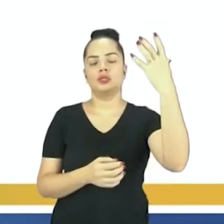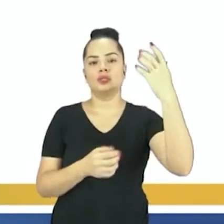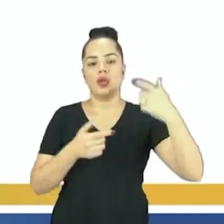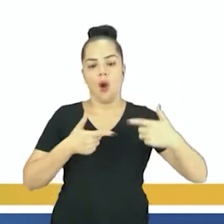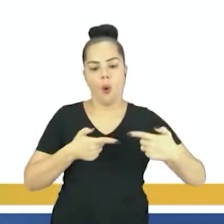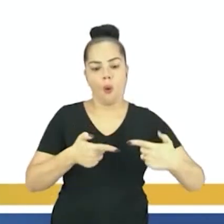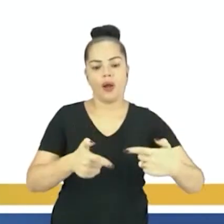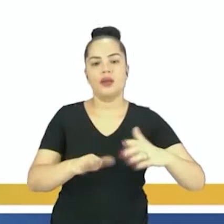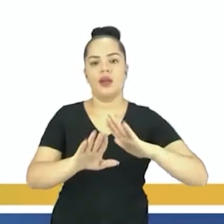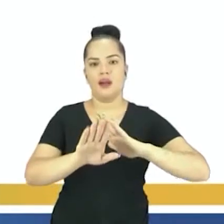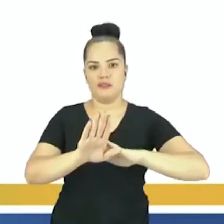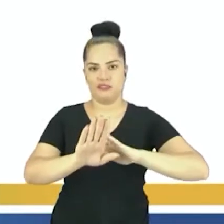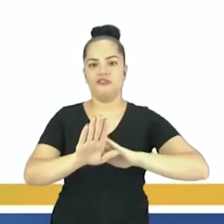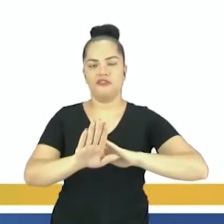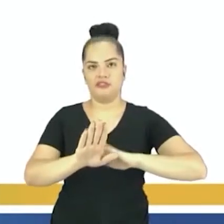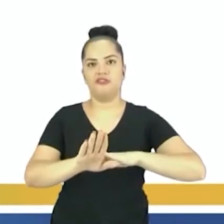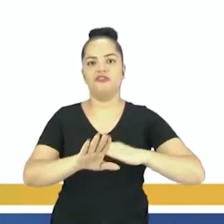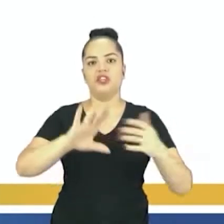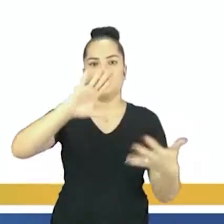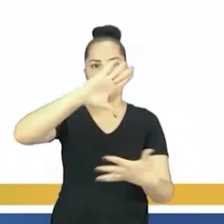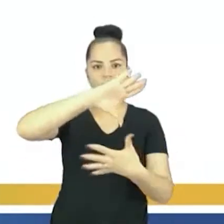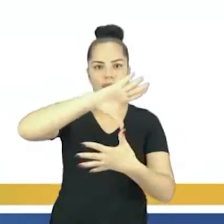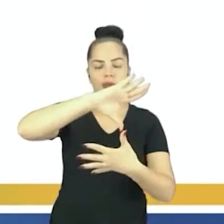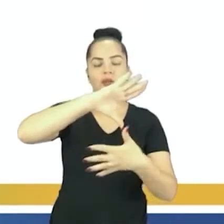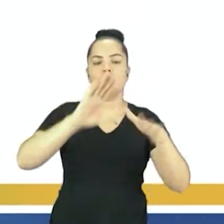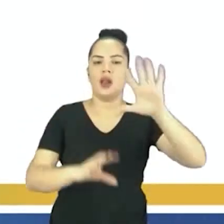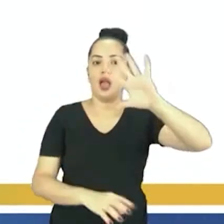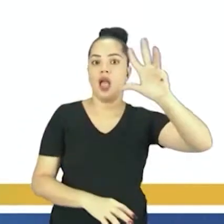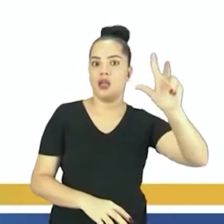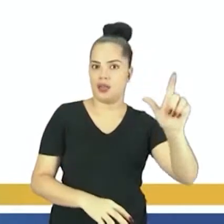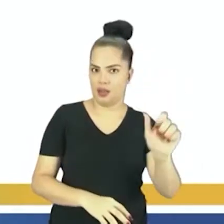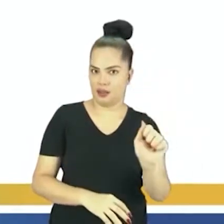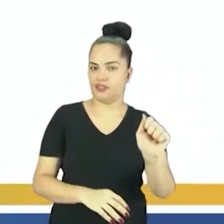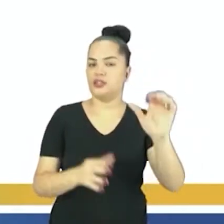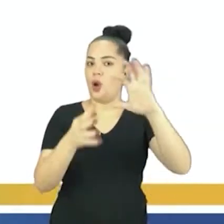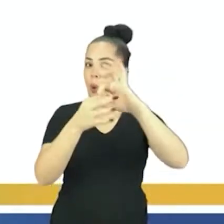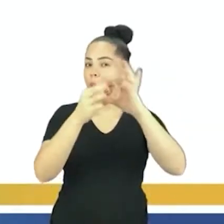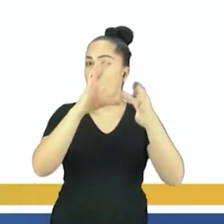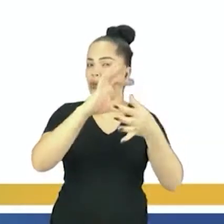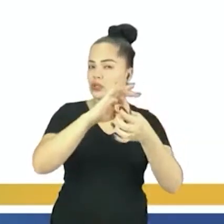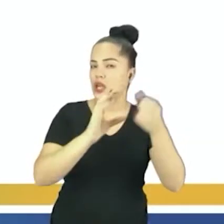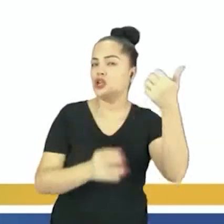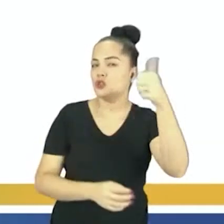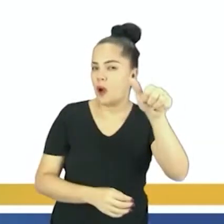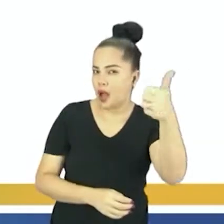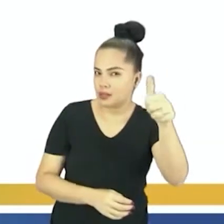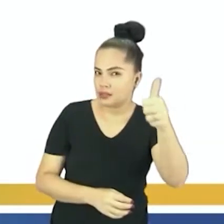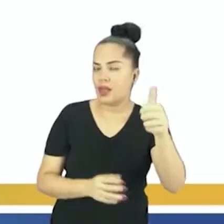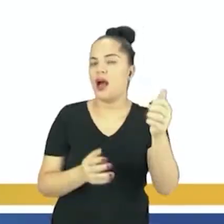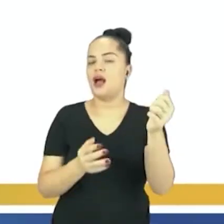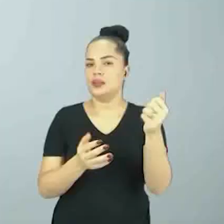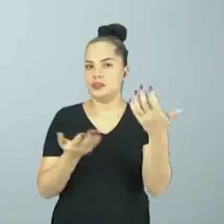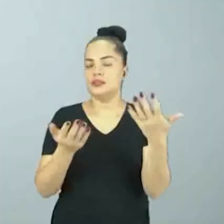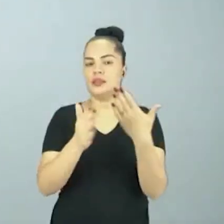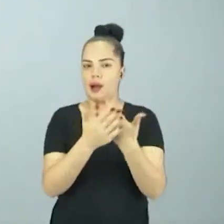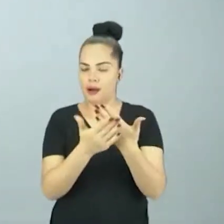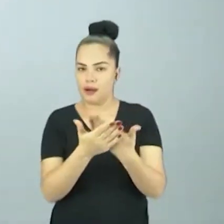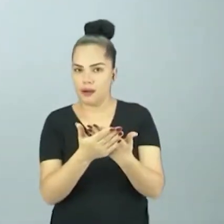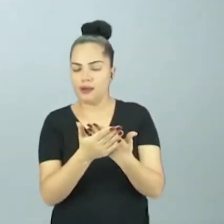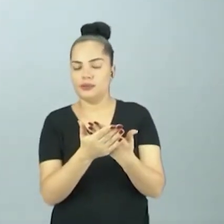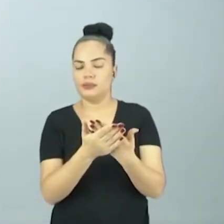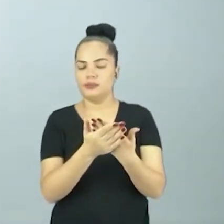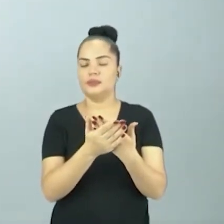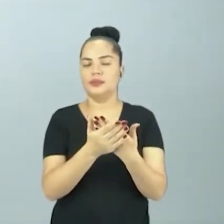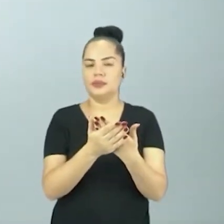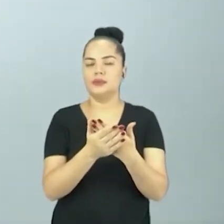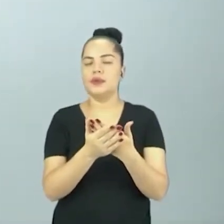Latina e África, porque o nosso contexto principal da nossa análise aqui é, no período da Guerra Fria, como se